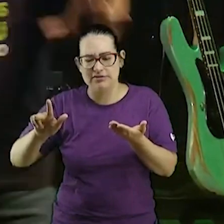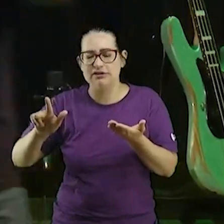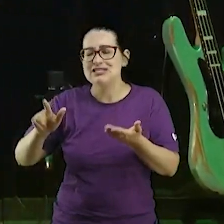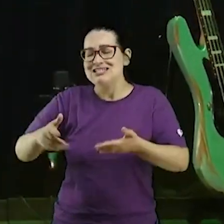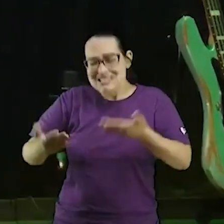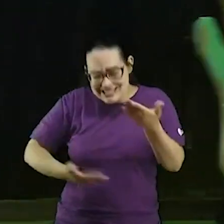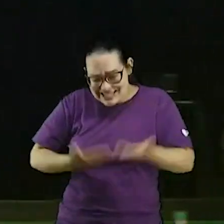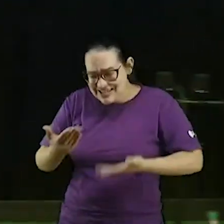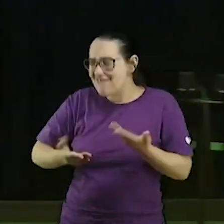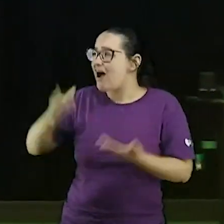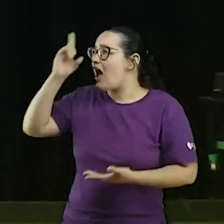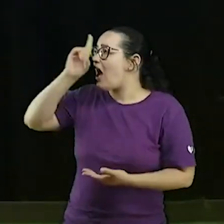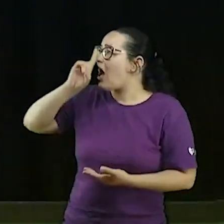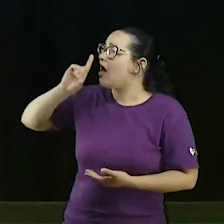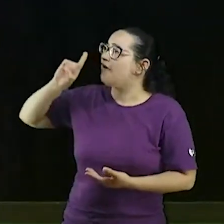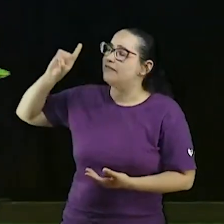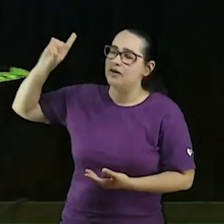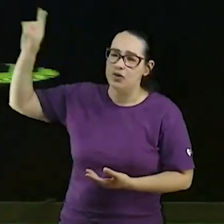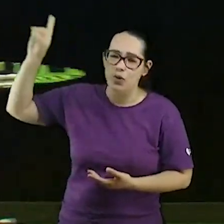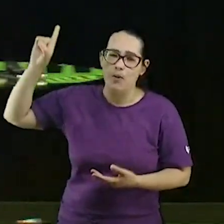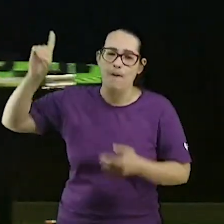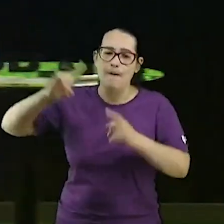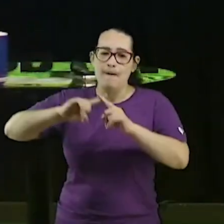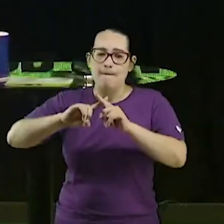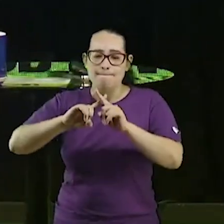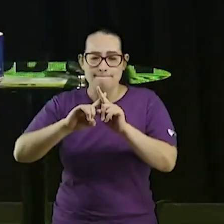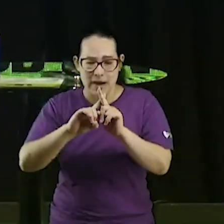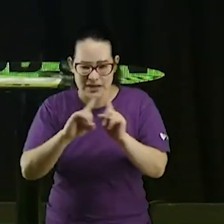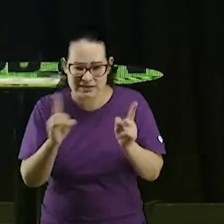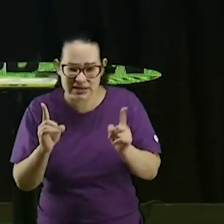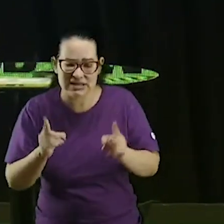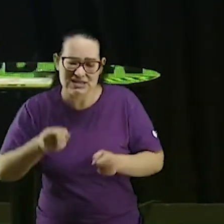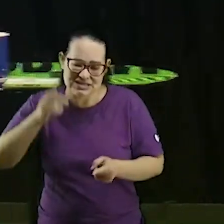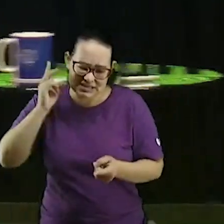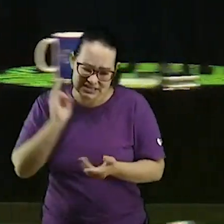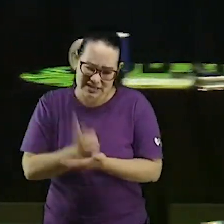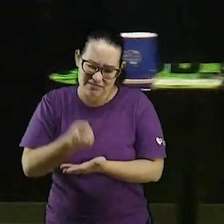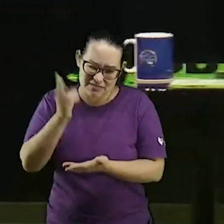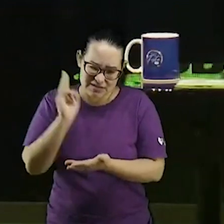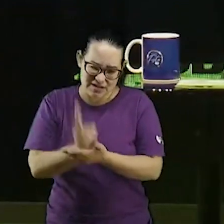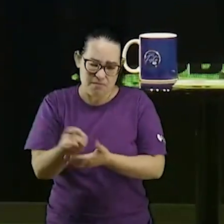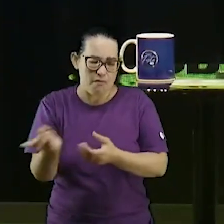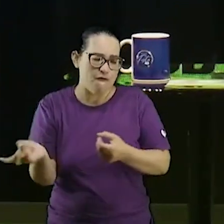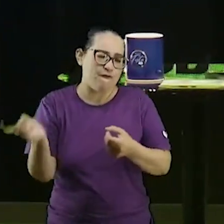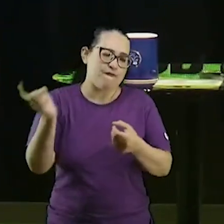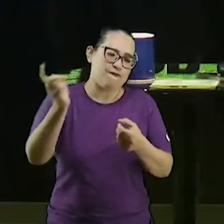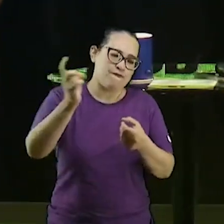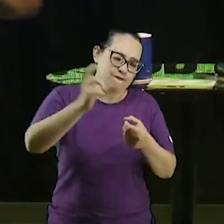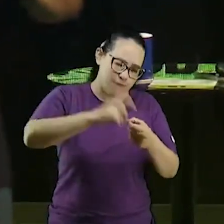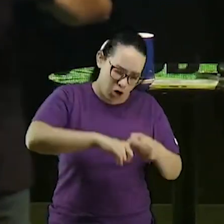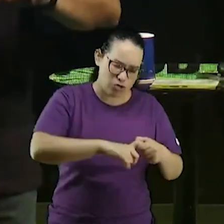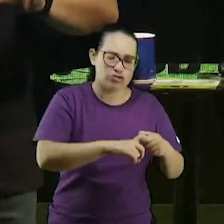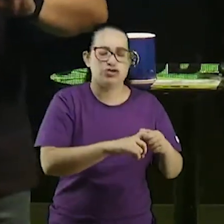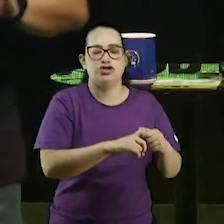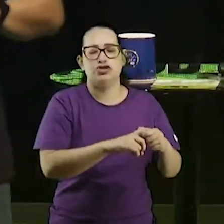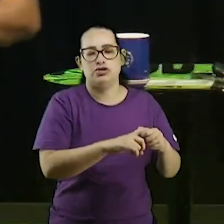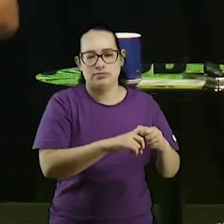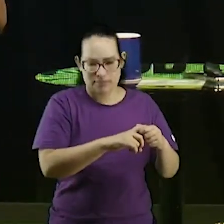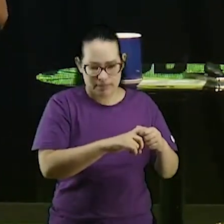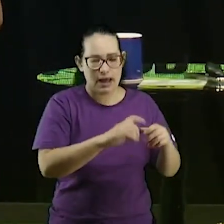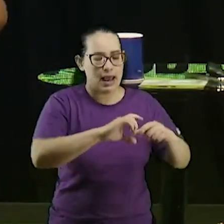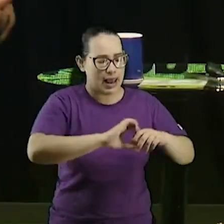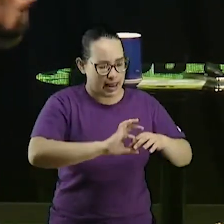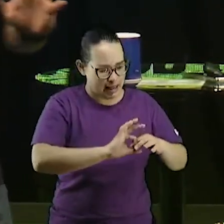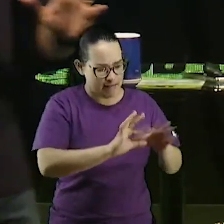sirva a Deus mas volte sempre ao cativeiro olha e a